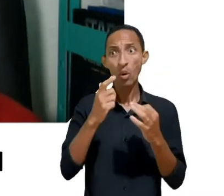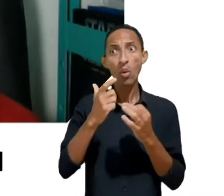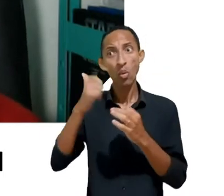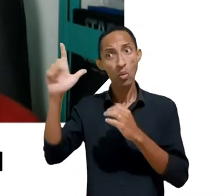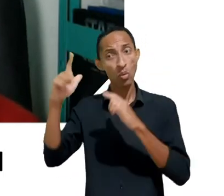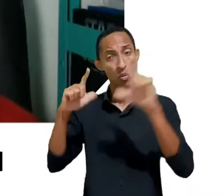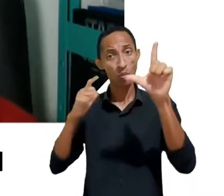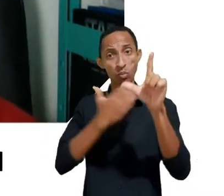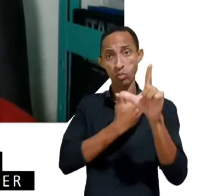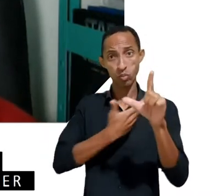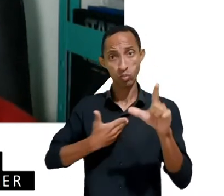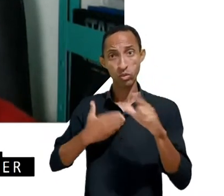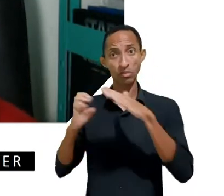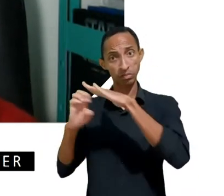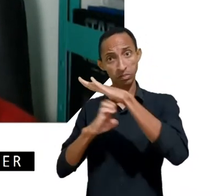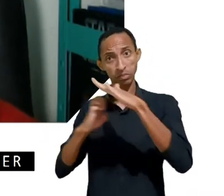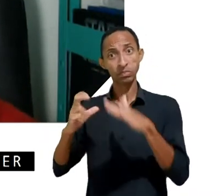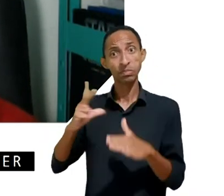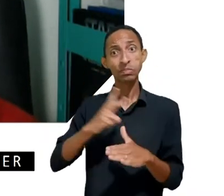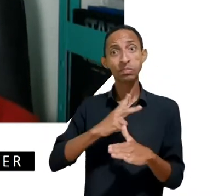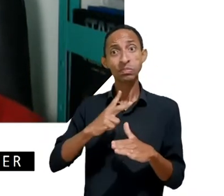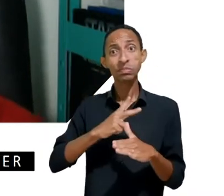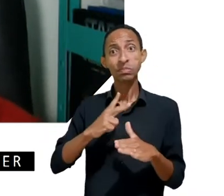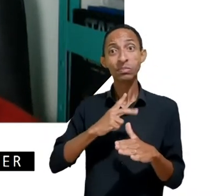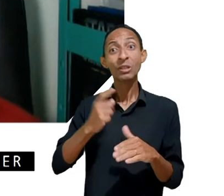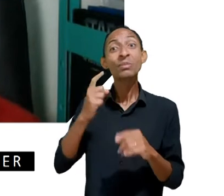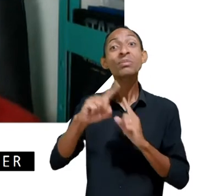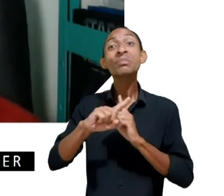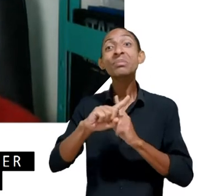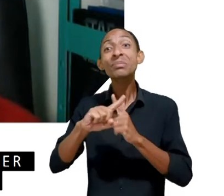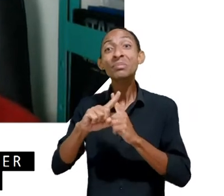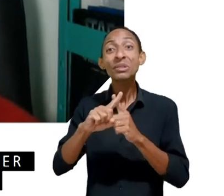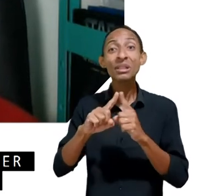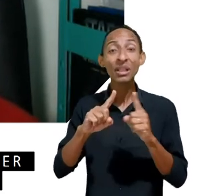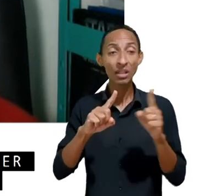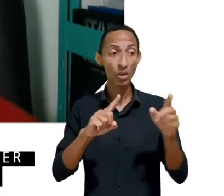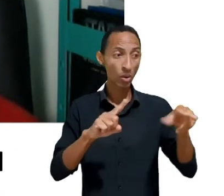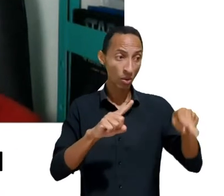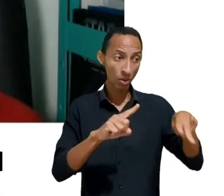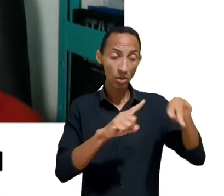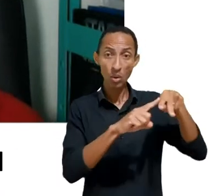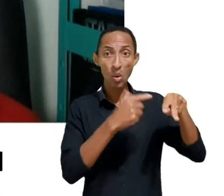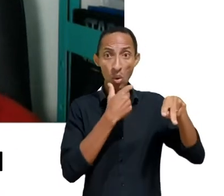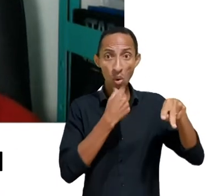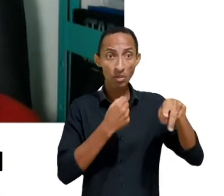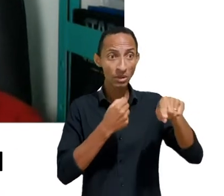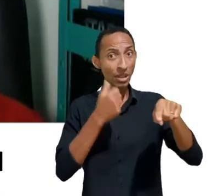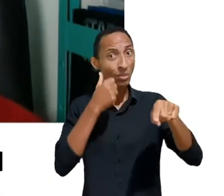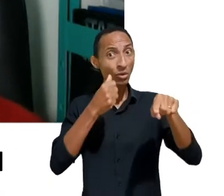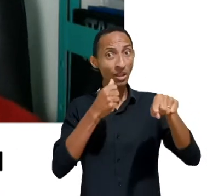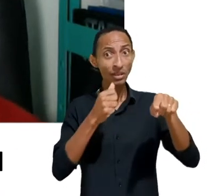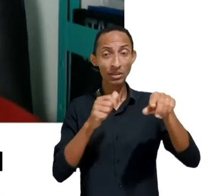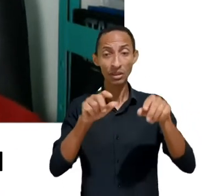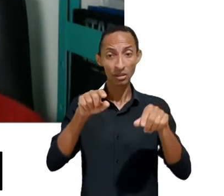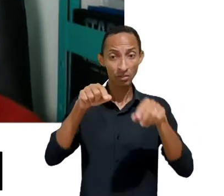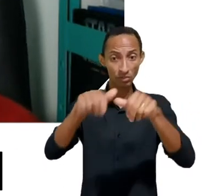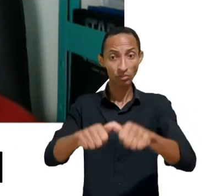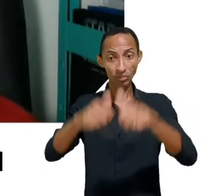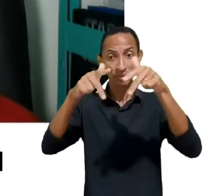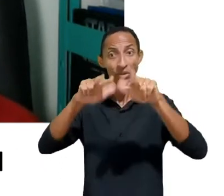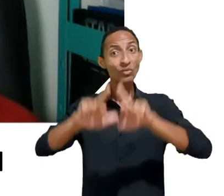simplesmente por se desviarem de um padrão social da binariedade. Acrescente-se a esse